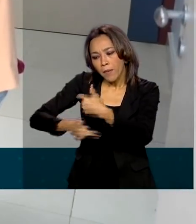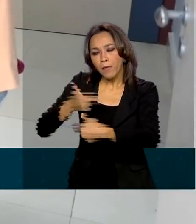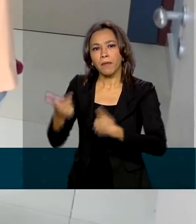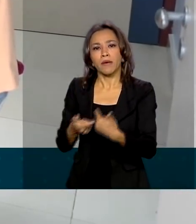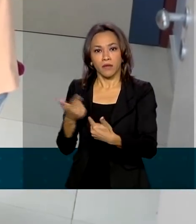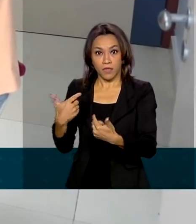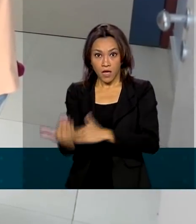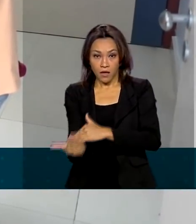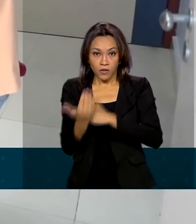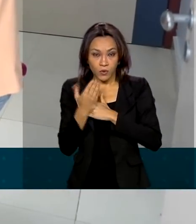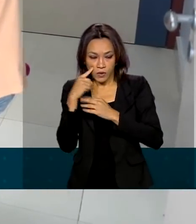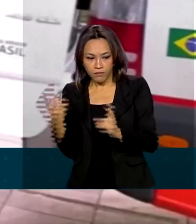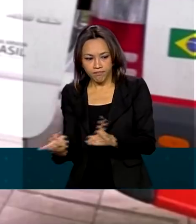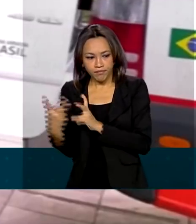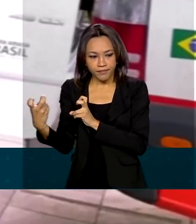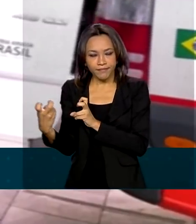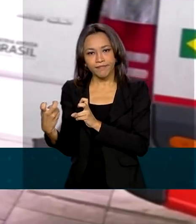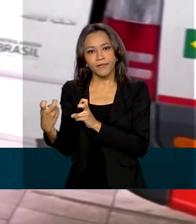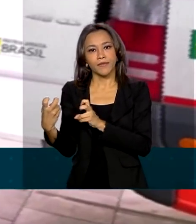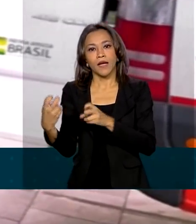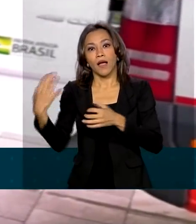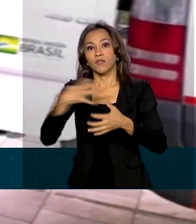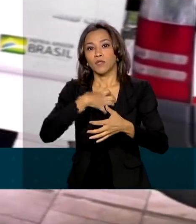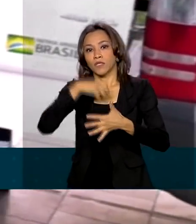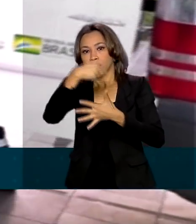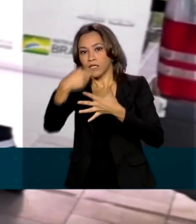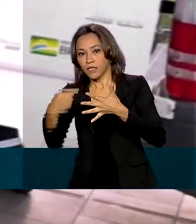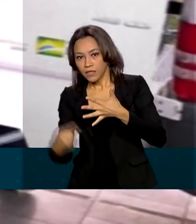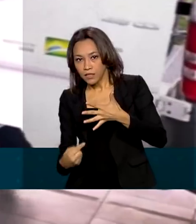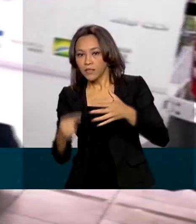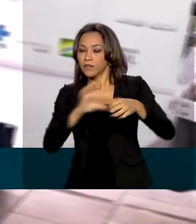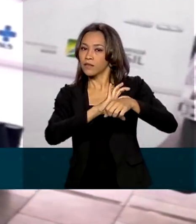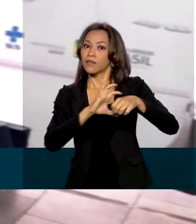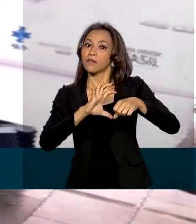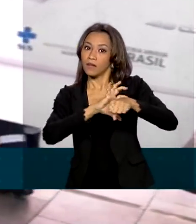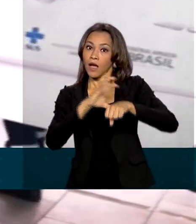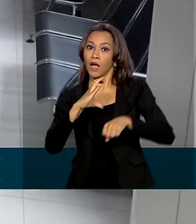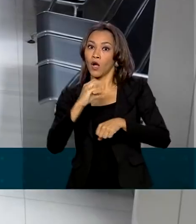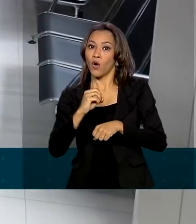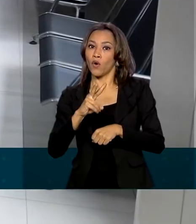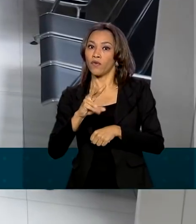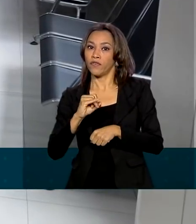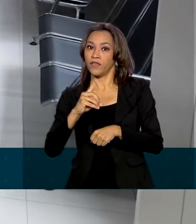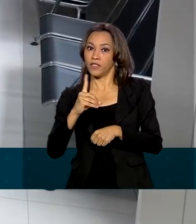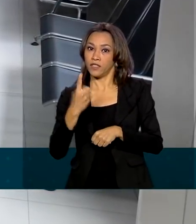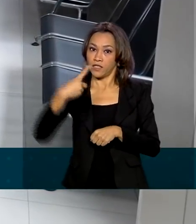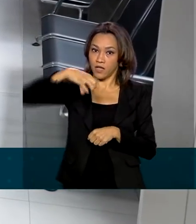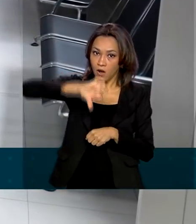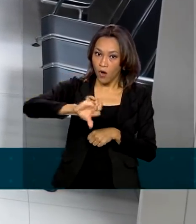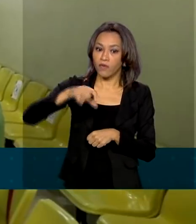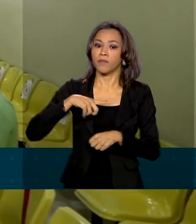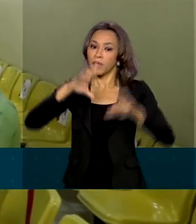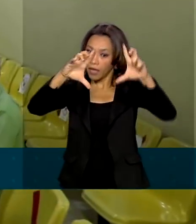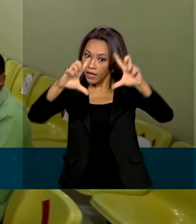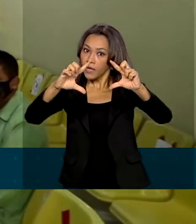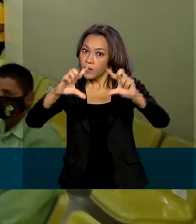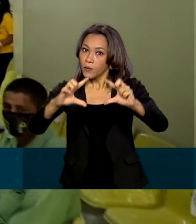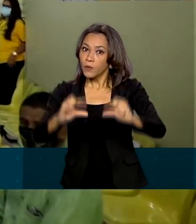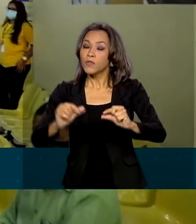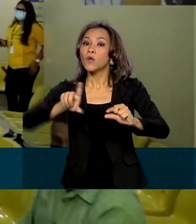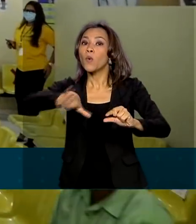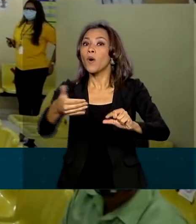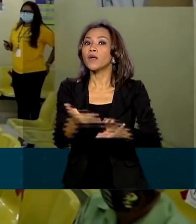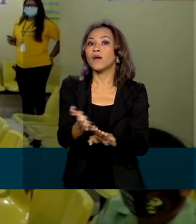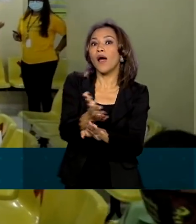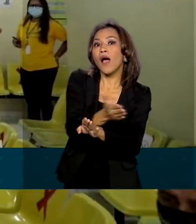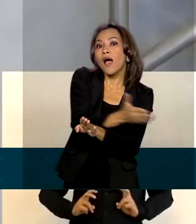precoce da Covid-19. O governo lembra que o número de internações e mortes se reduz quando o tratamento